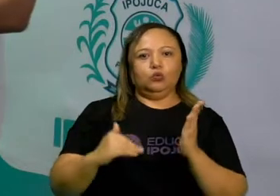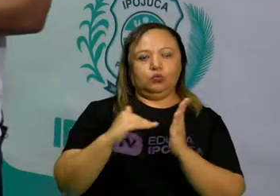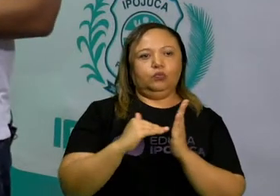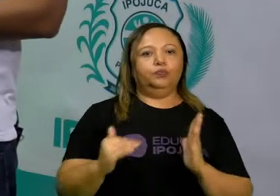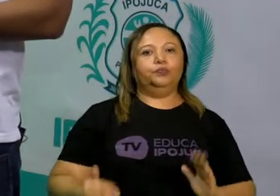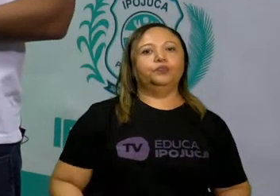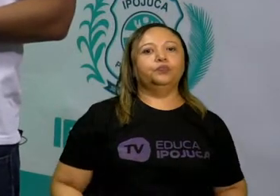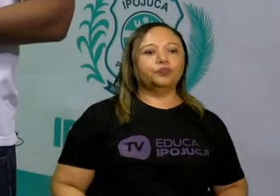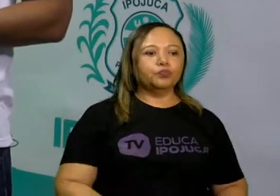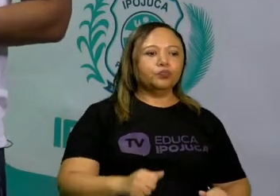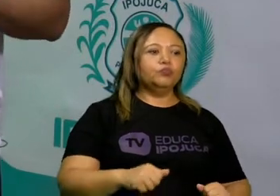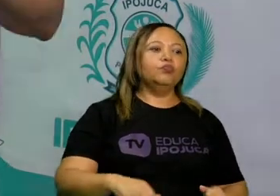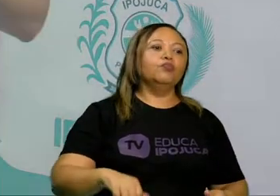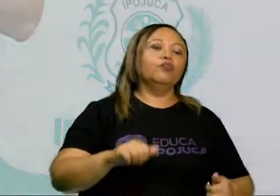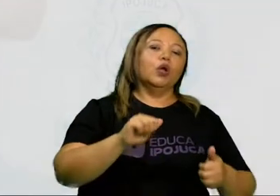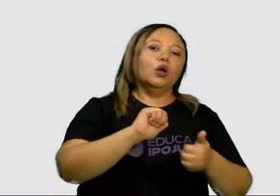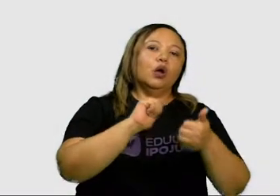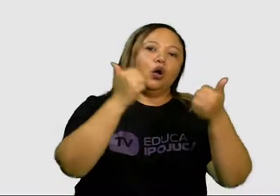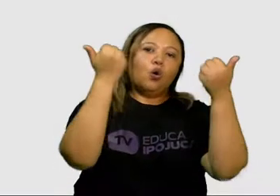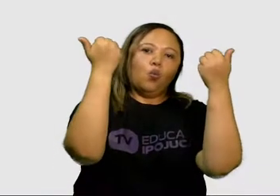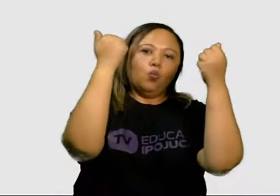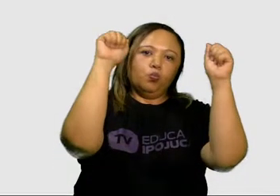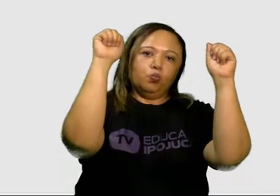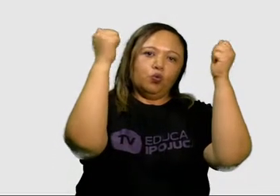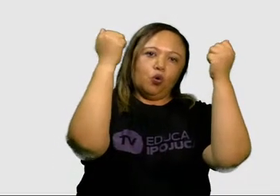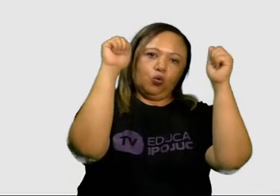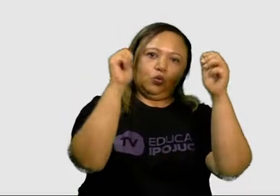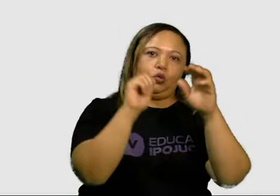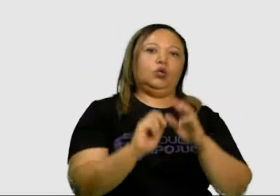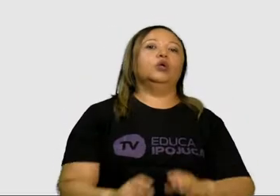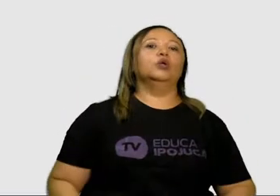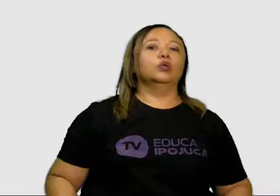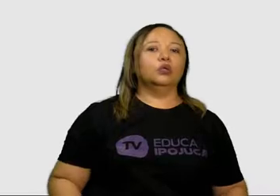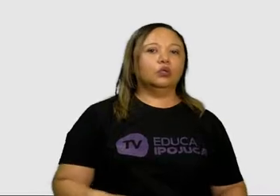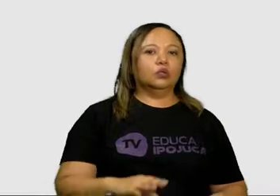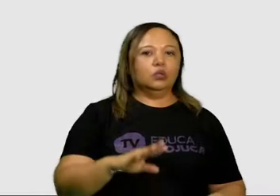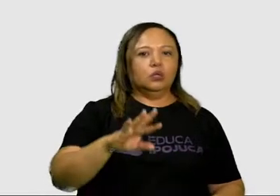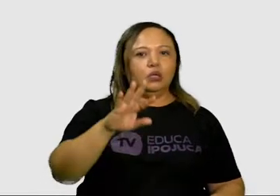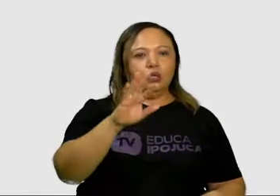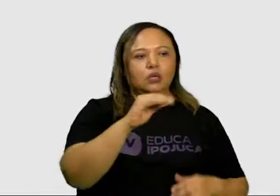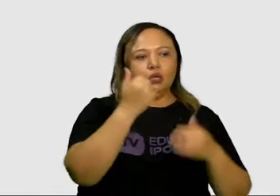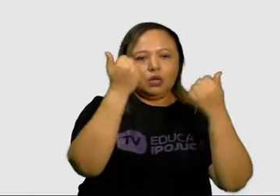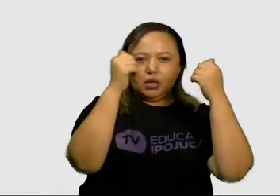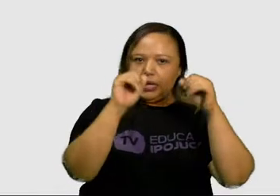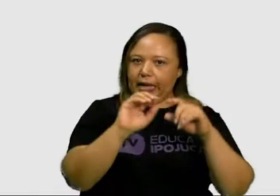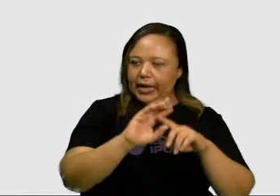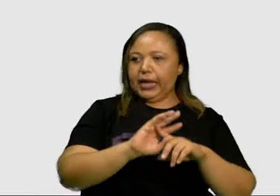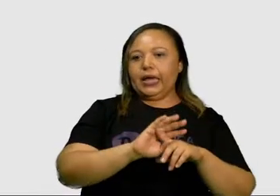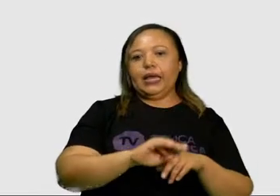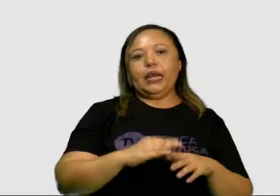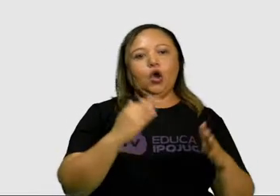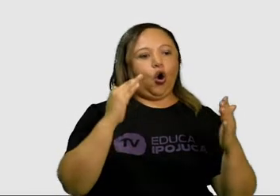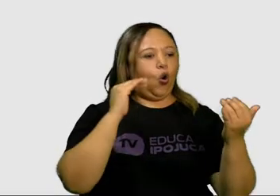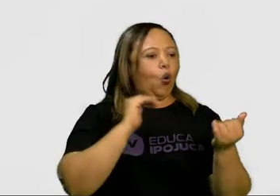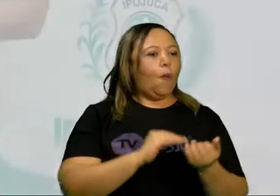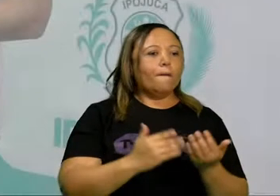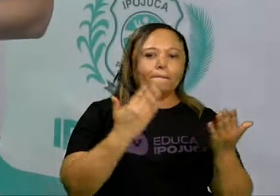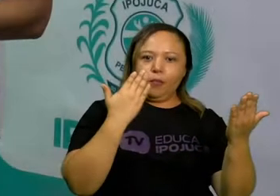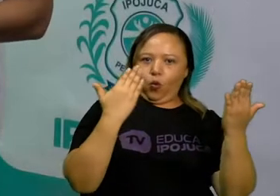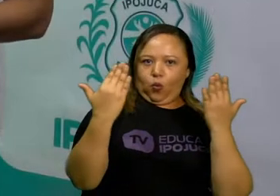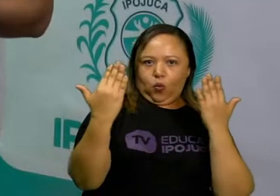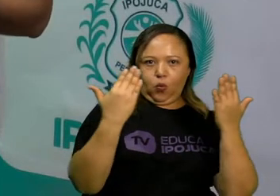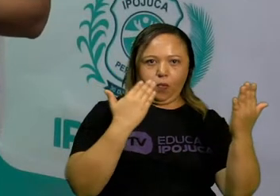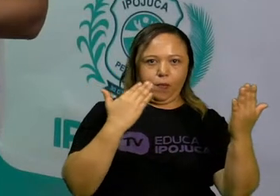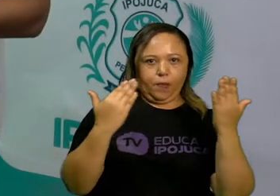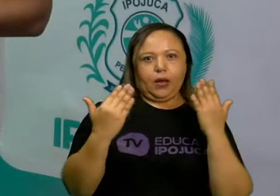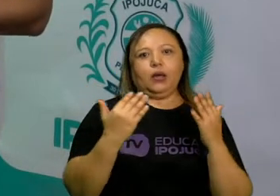O esporte, por sua vez, caracteriza-se por ser orientado pela comparação de determinado desempenho entre